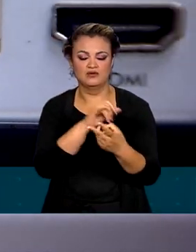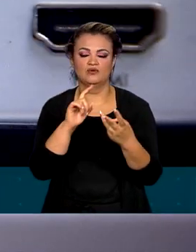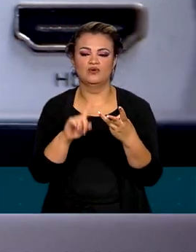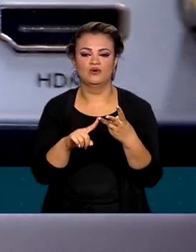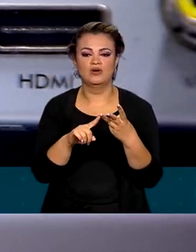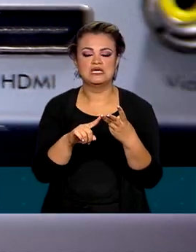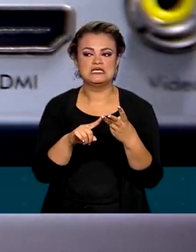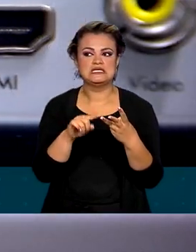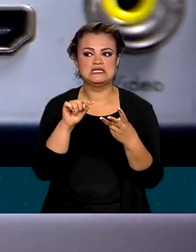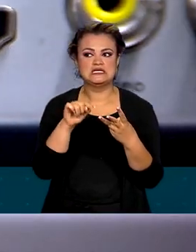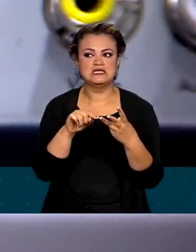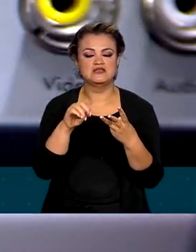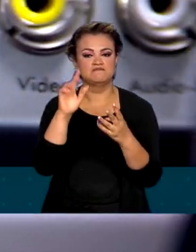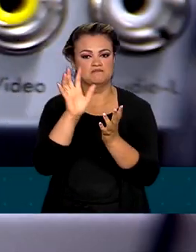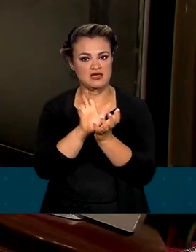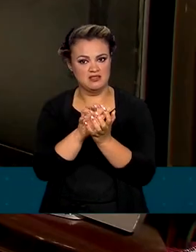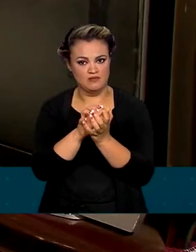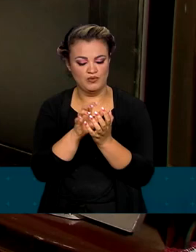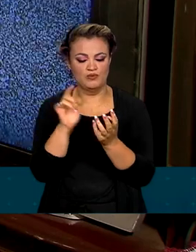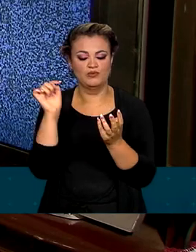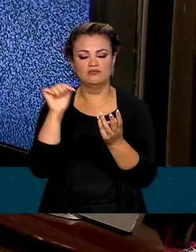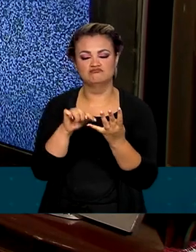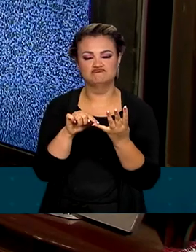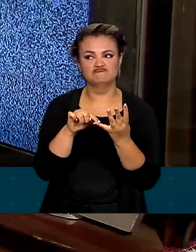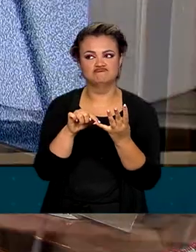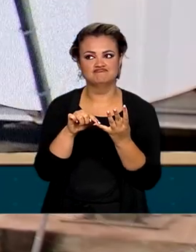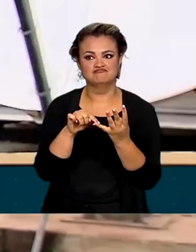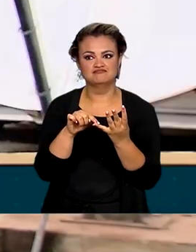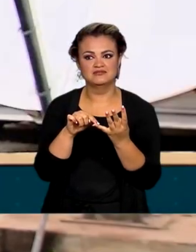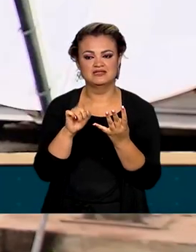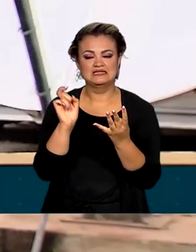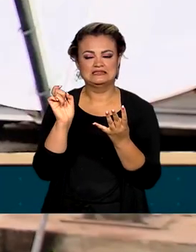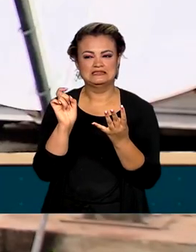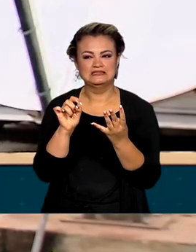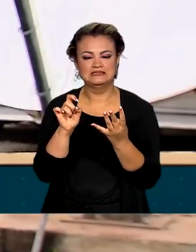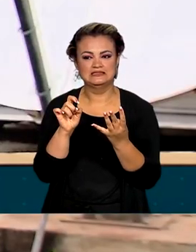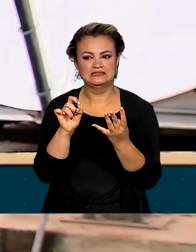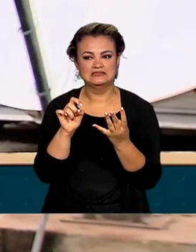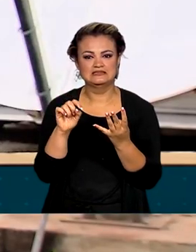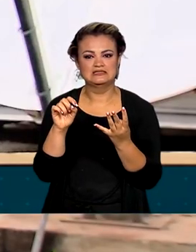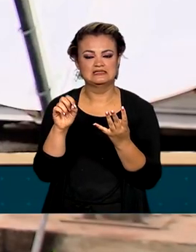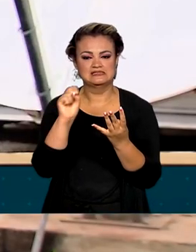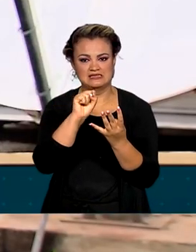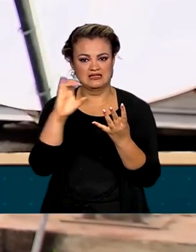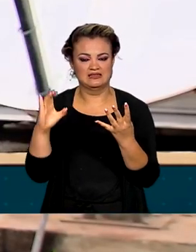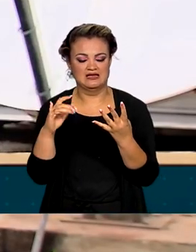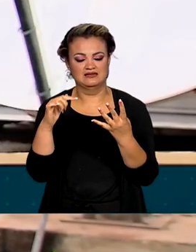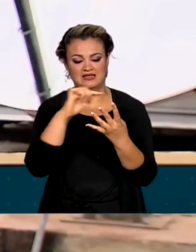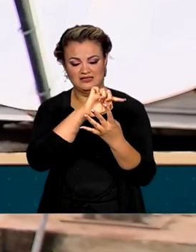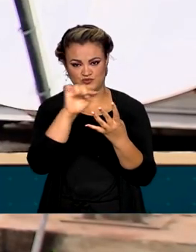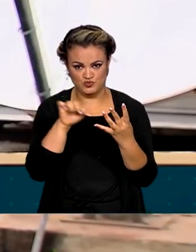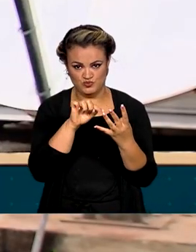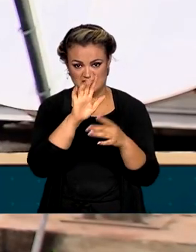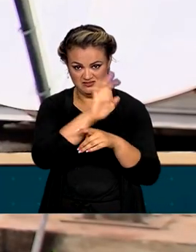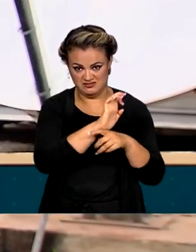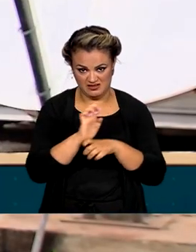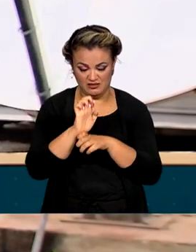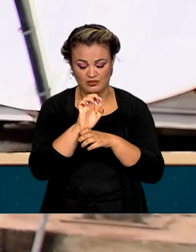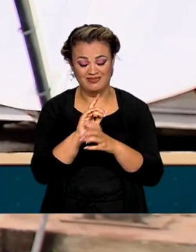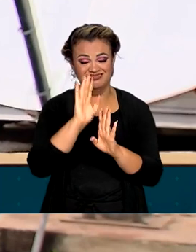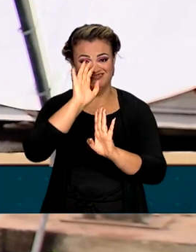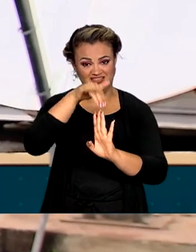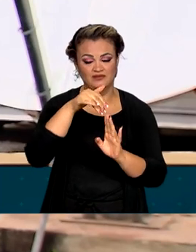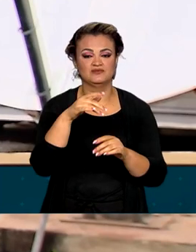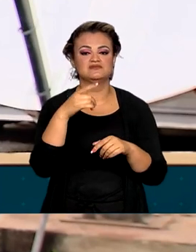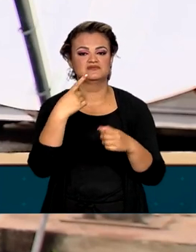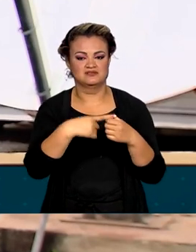Olinda e Paulista, em Pernambuco, São Francisco do Sul e São José, em Santa Catarina. Segundo a Anatel, Mara, essa